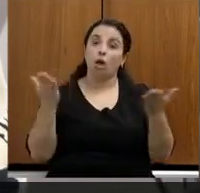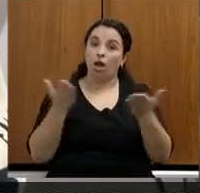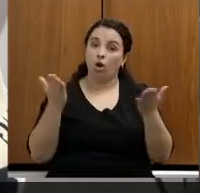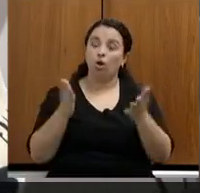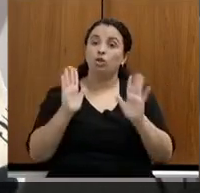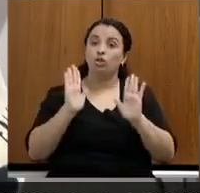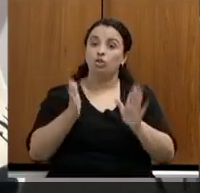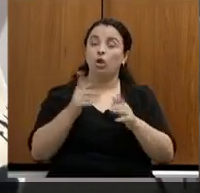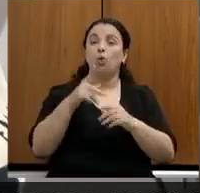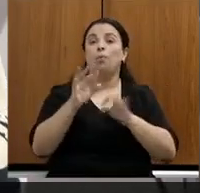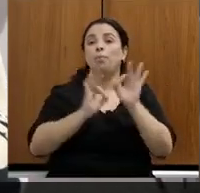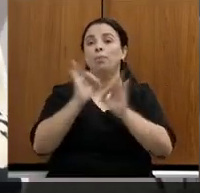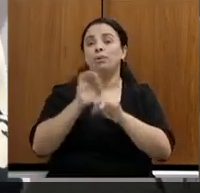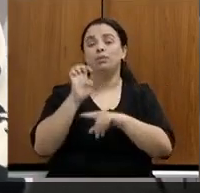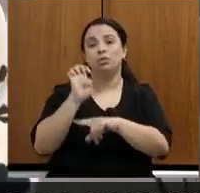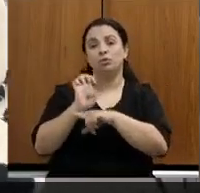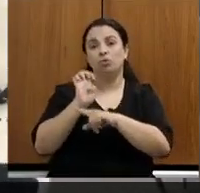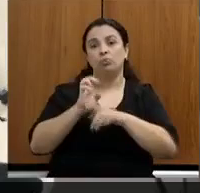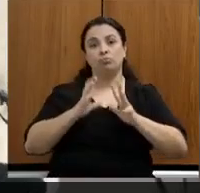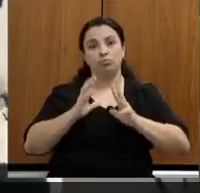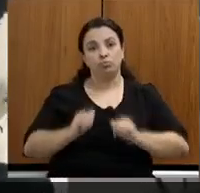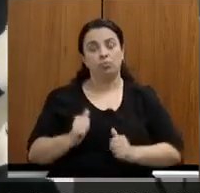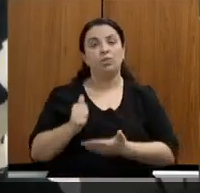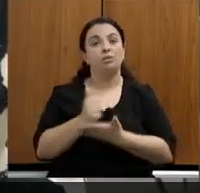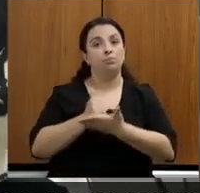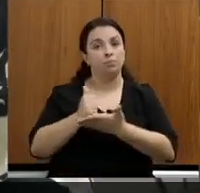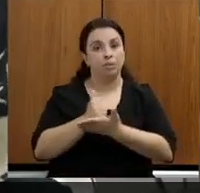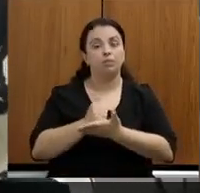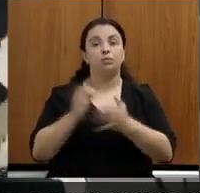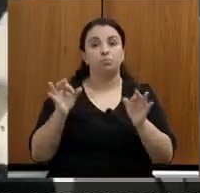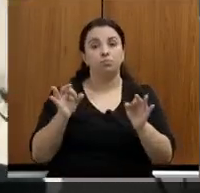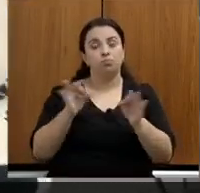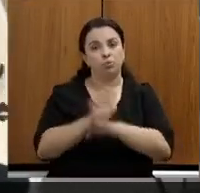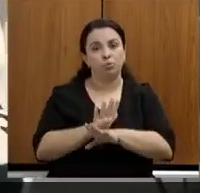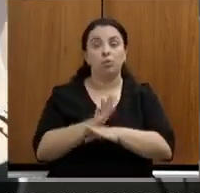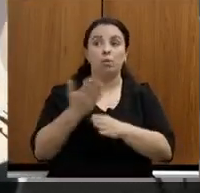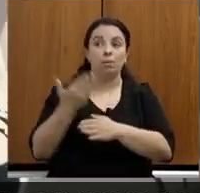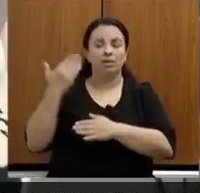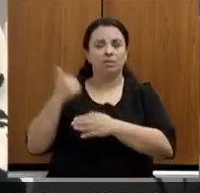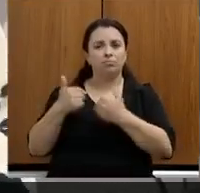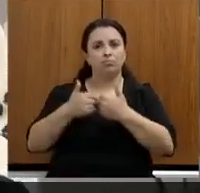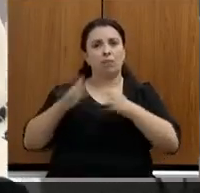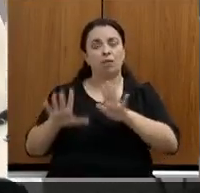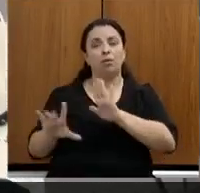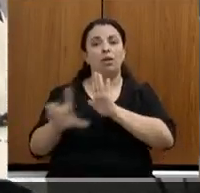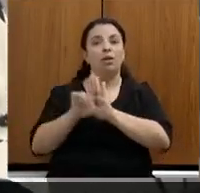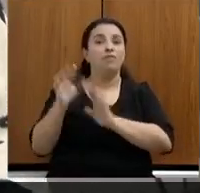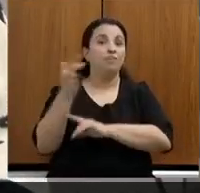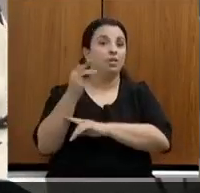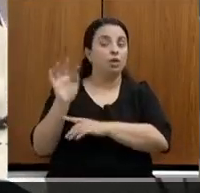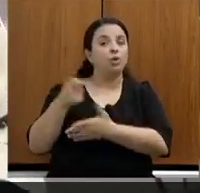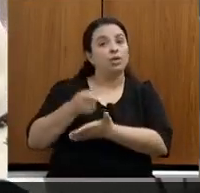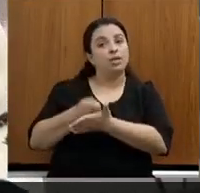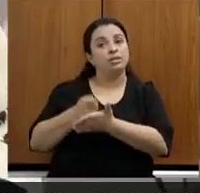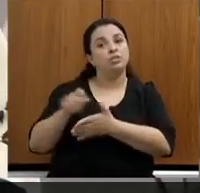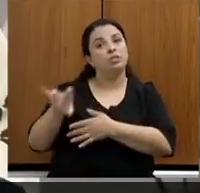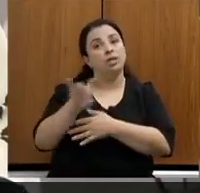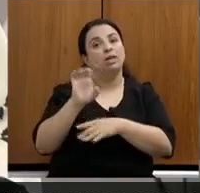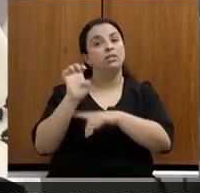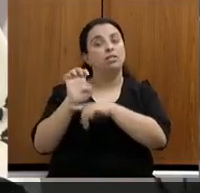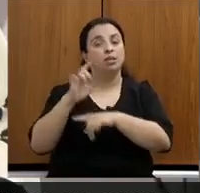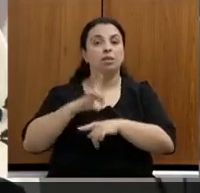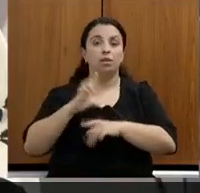Plano Estadual de Saneamento Básico, desde a promulgação da lei federal que exige que os estados tenham plano de saneamento.